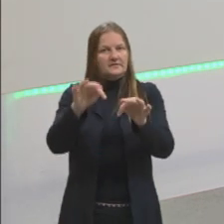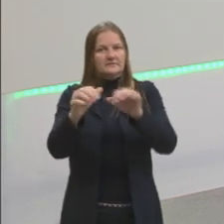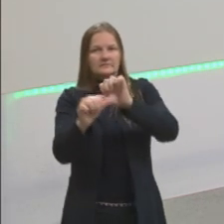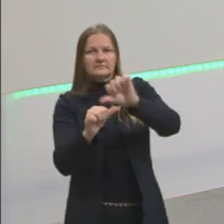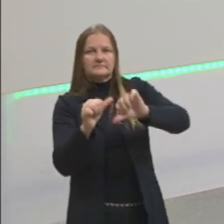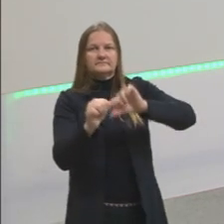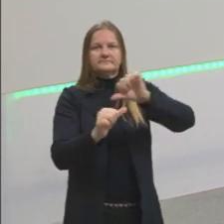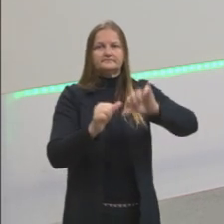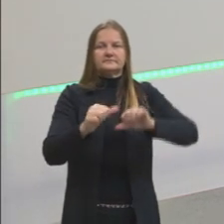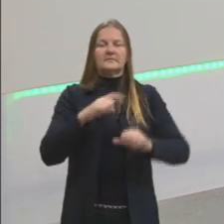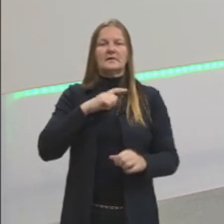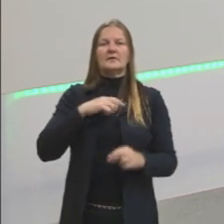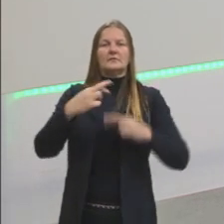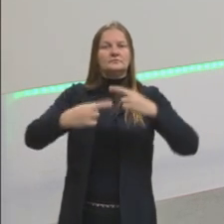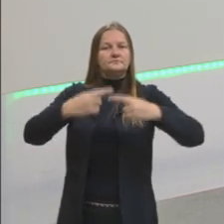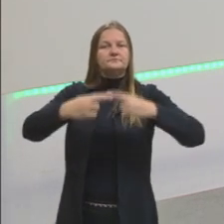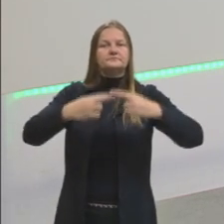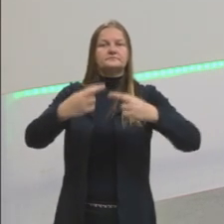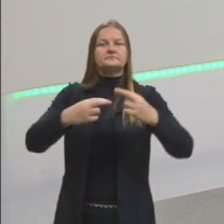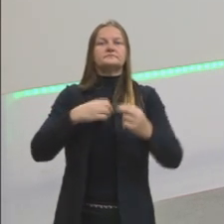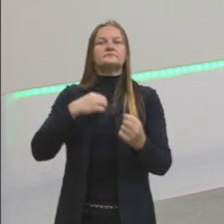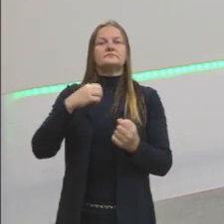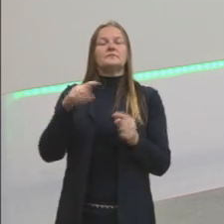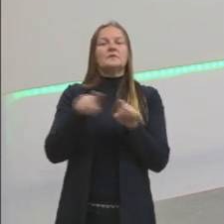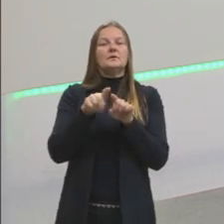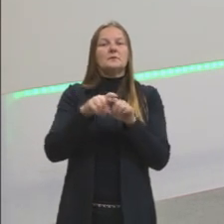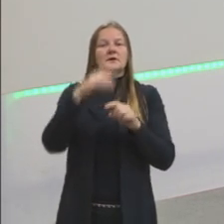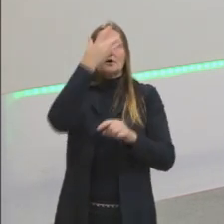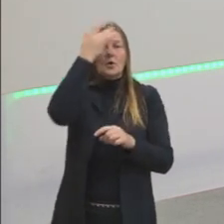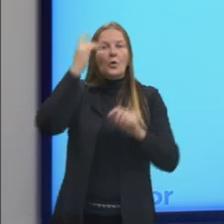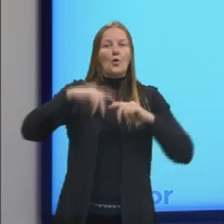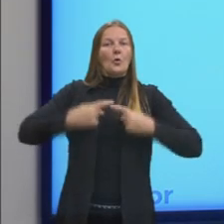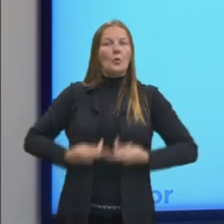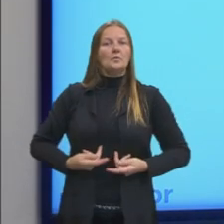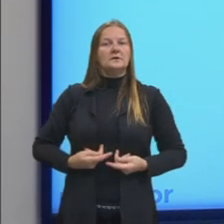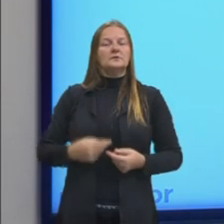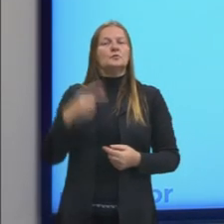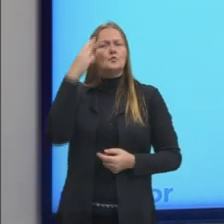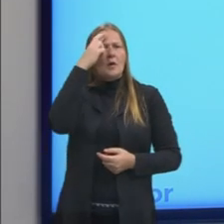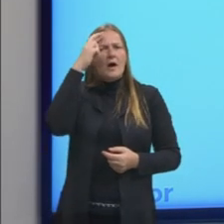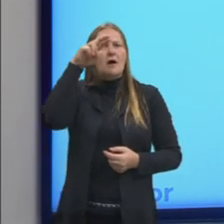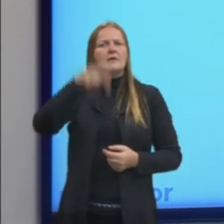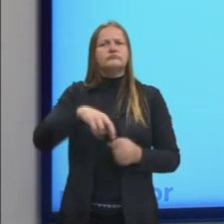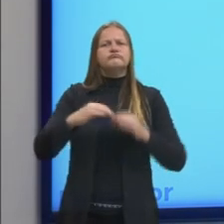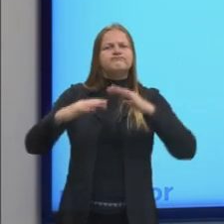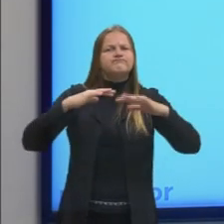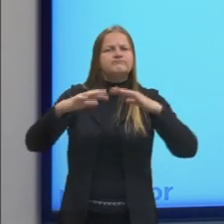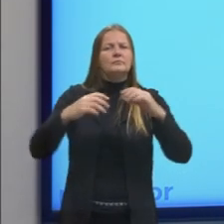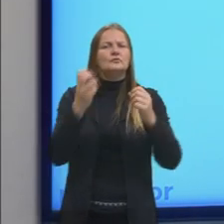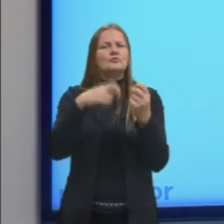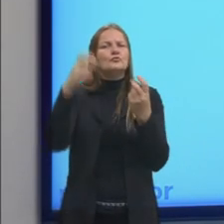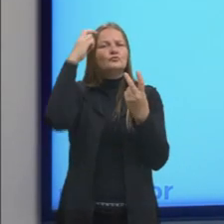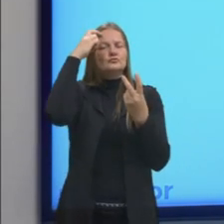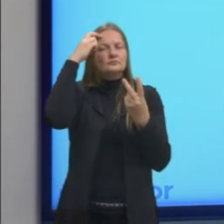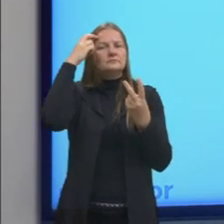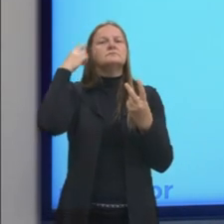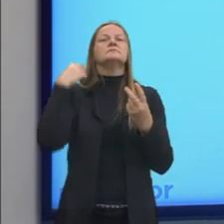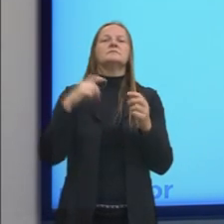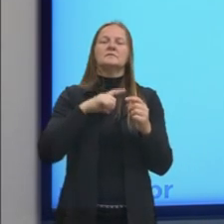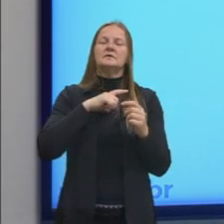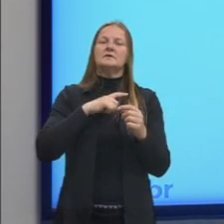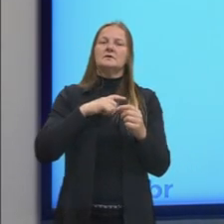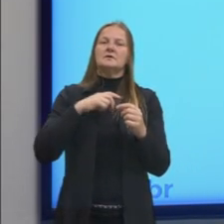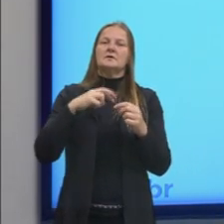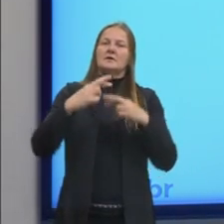isso surge, então, o renascimento e o humanismo, que também são movimentos racionais, aí são movimentos culturais. O